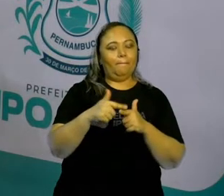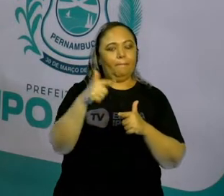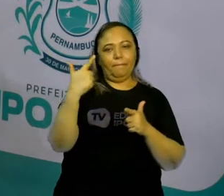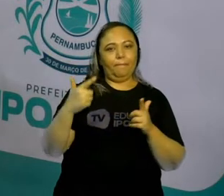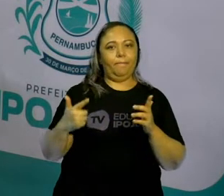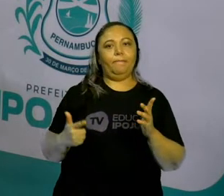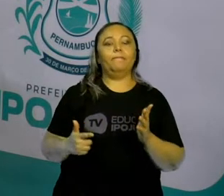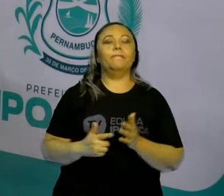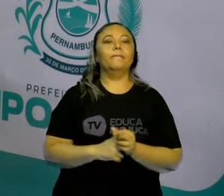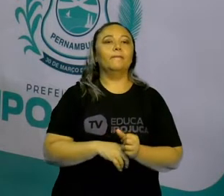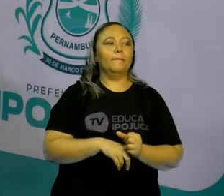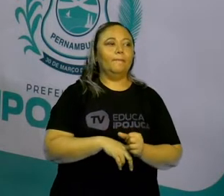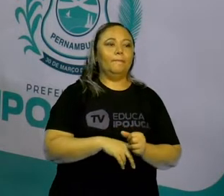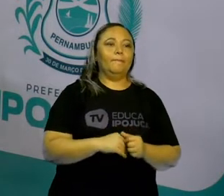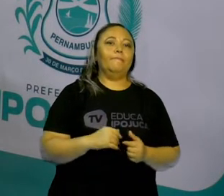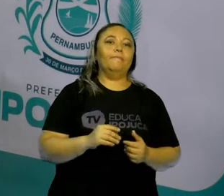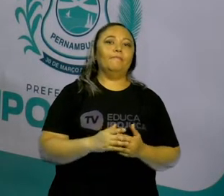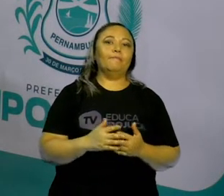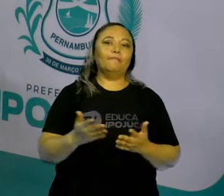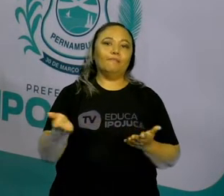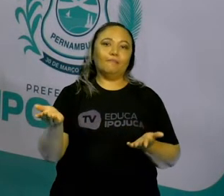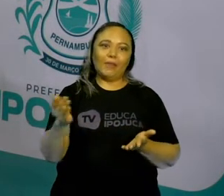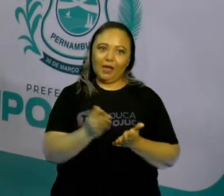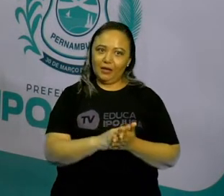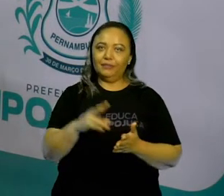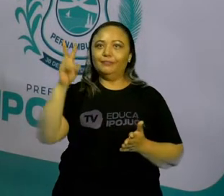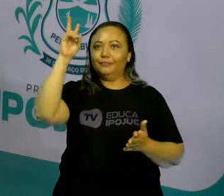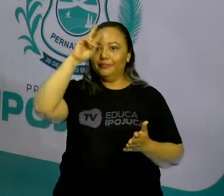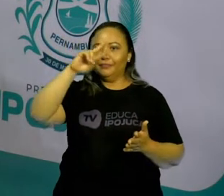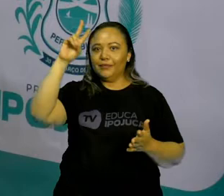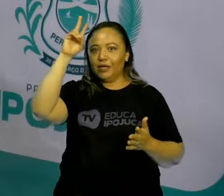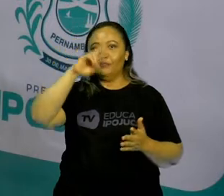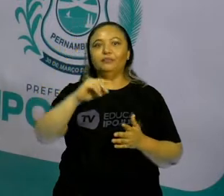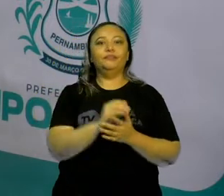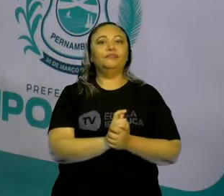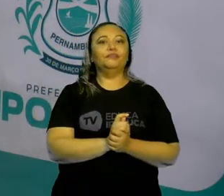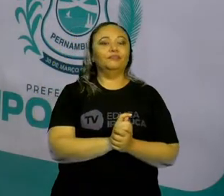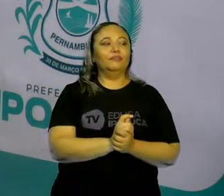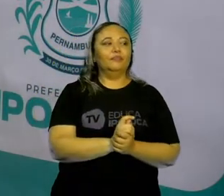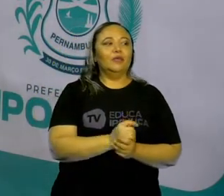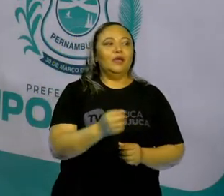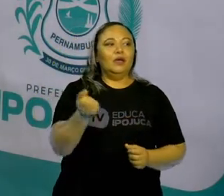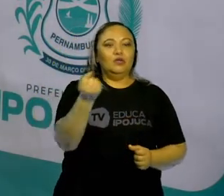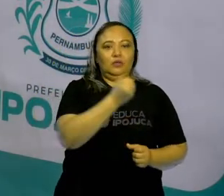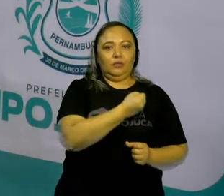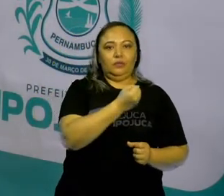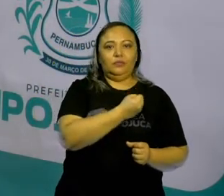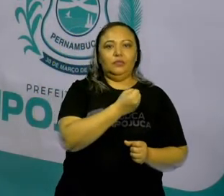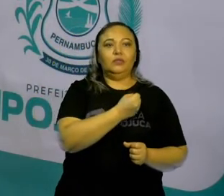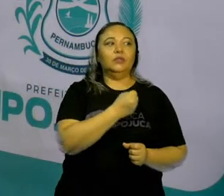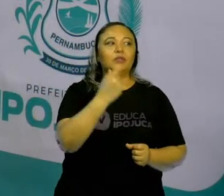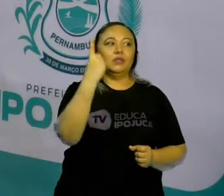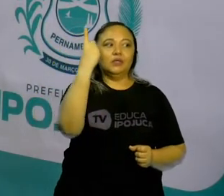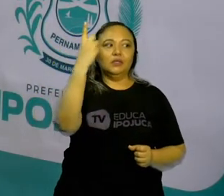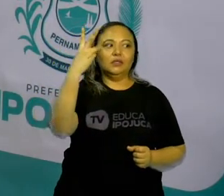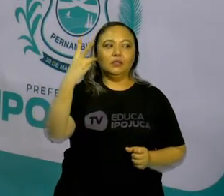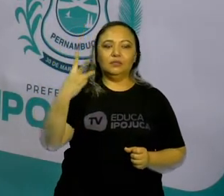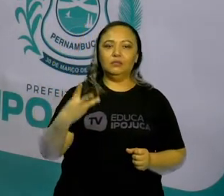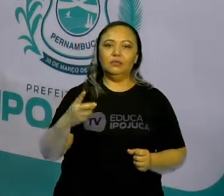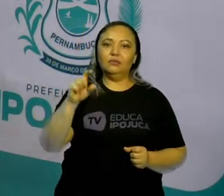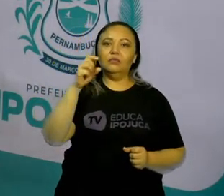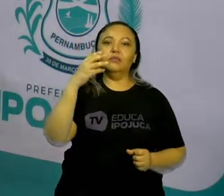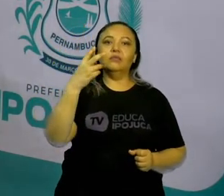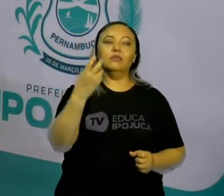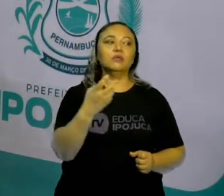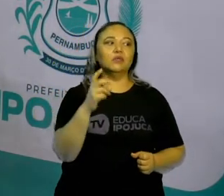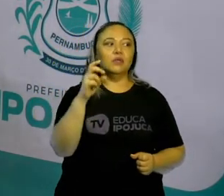isso direitinho. Tá bom? Então, vamos lá relembrar aqui os valores. 13.745